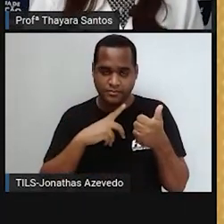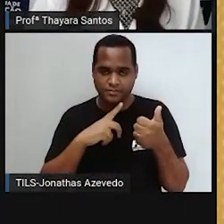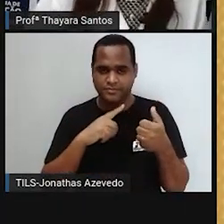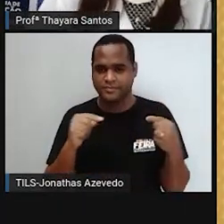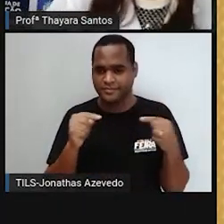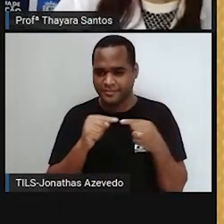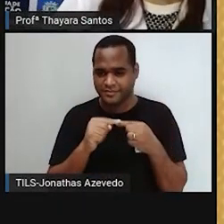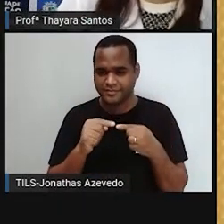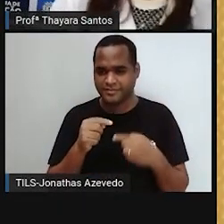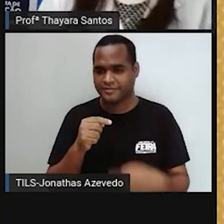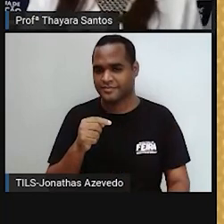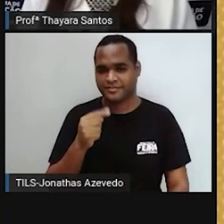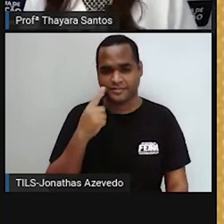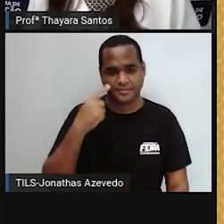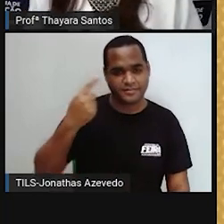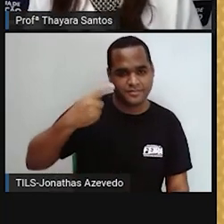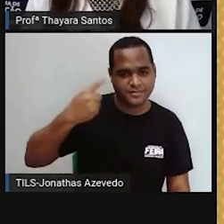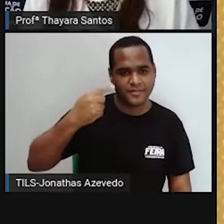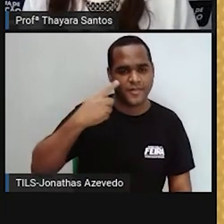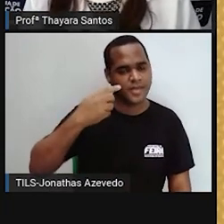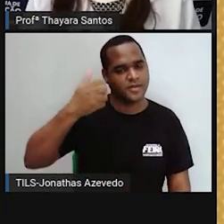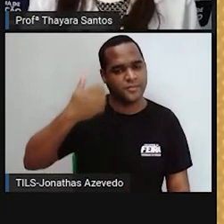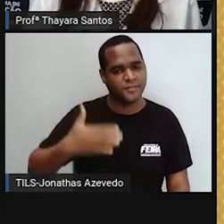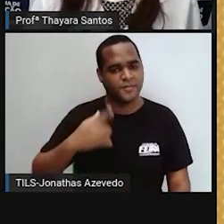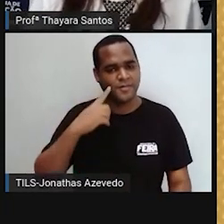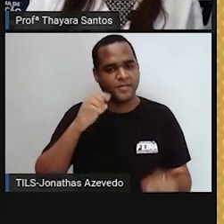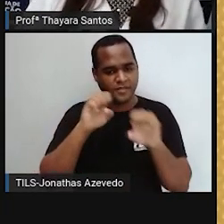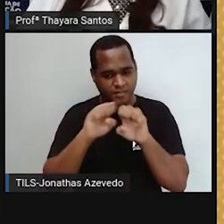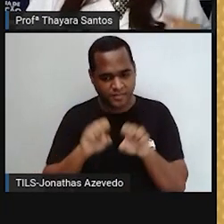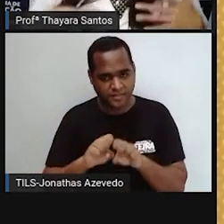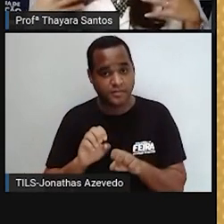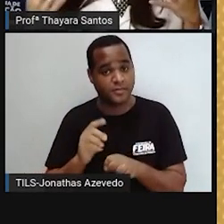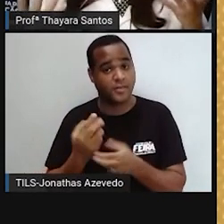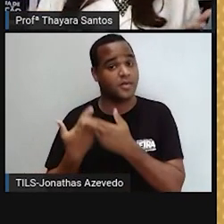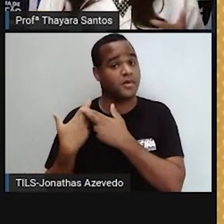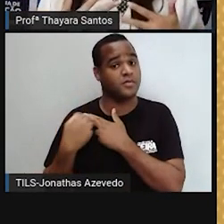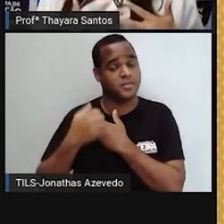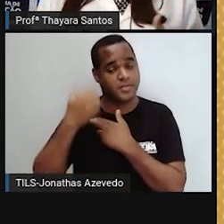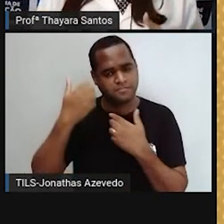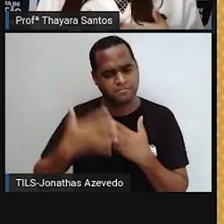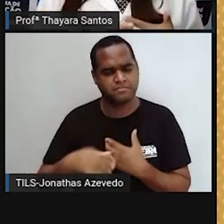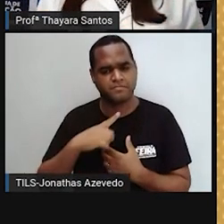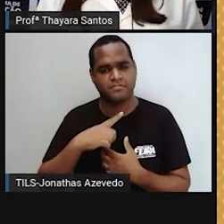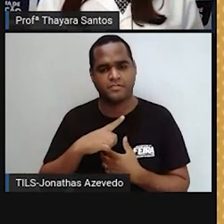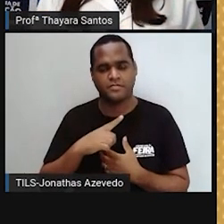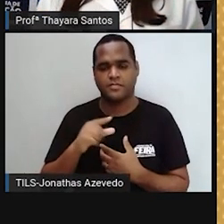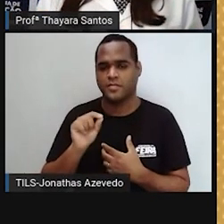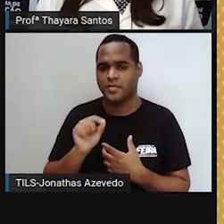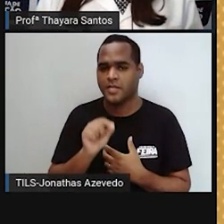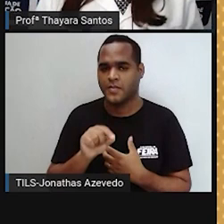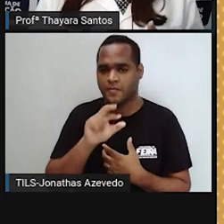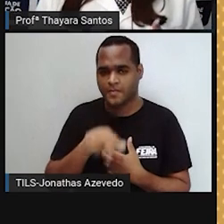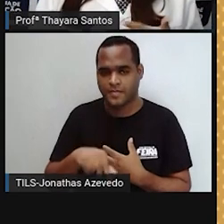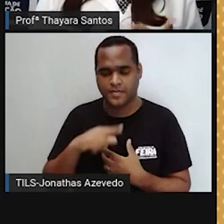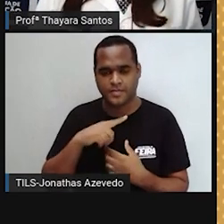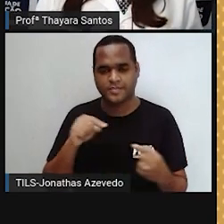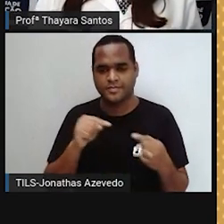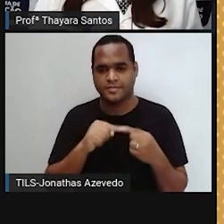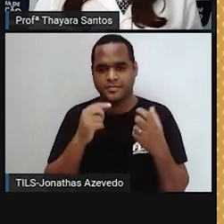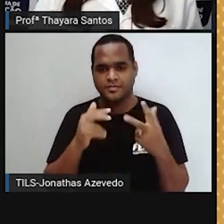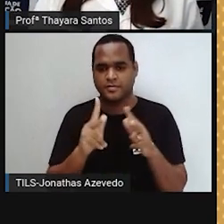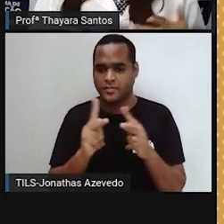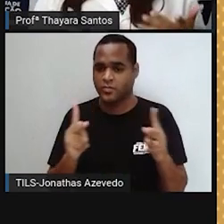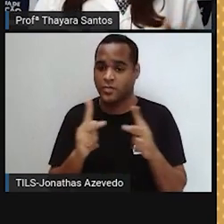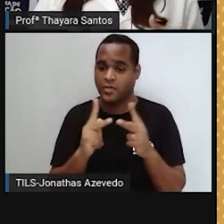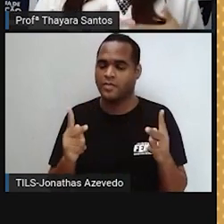Primeira questão. Então, a pergunta é, a estrutura responsável pela produção do gameta feminino e do hormônio sexual